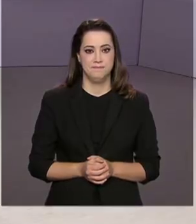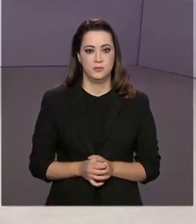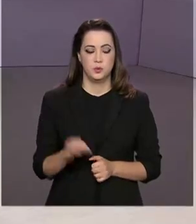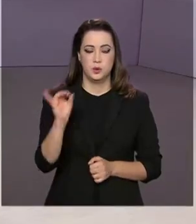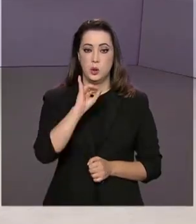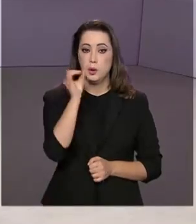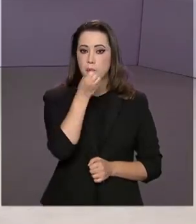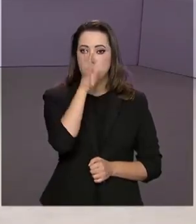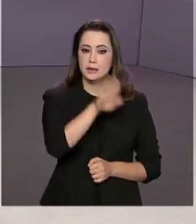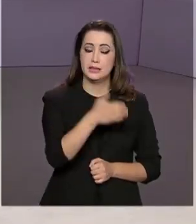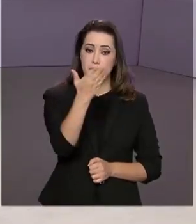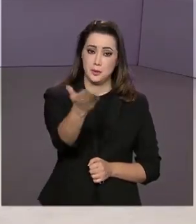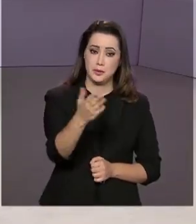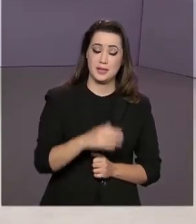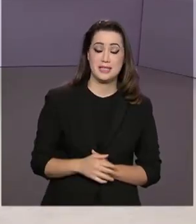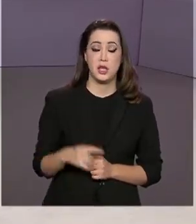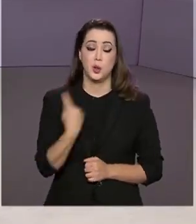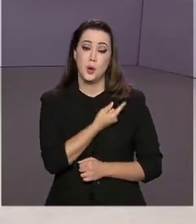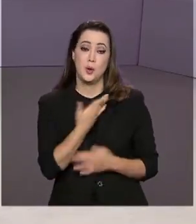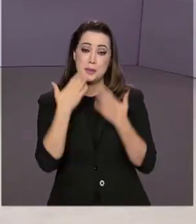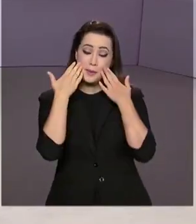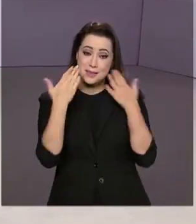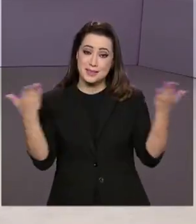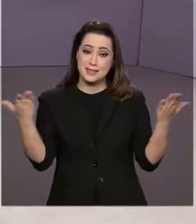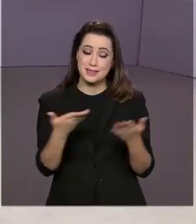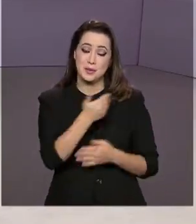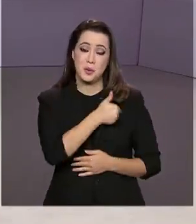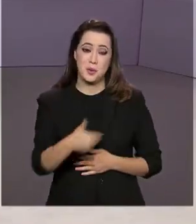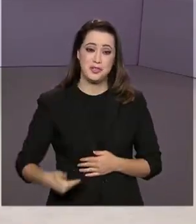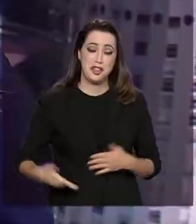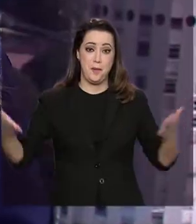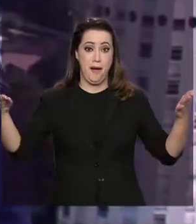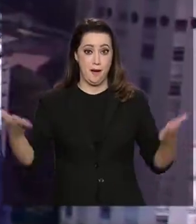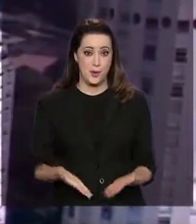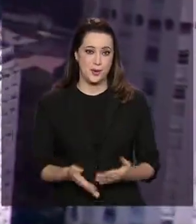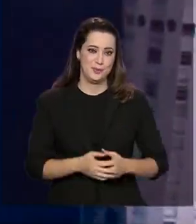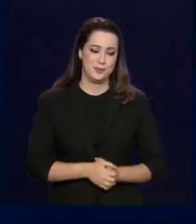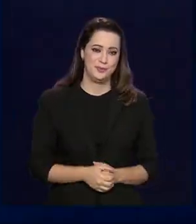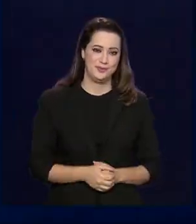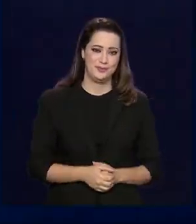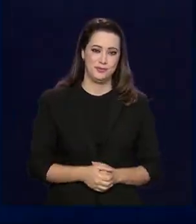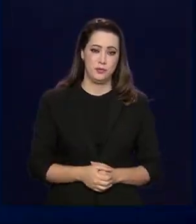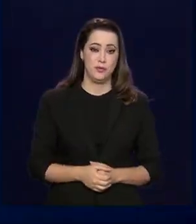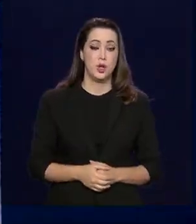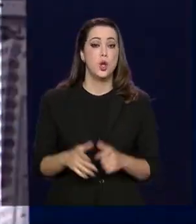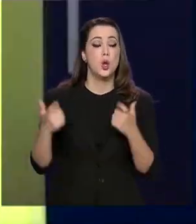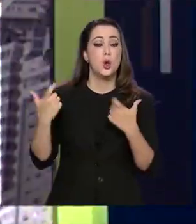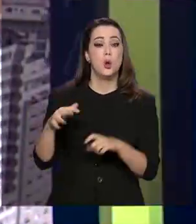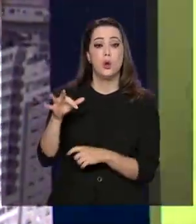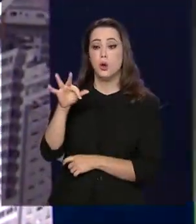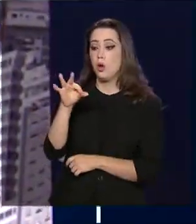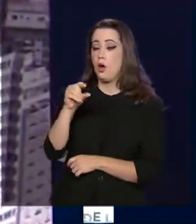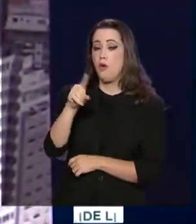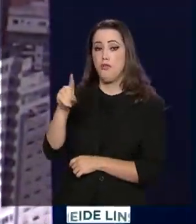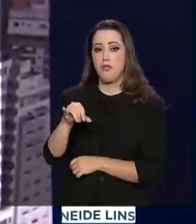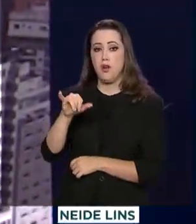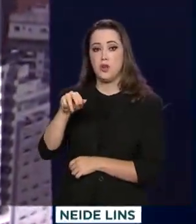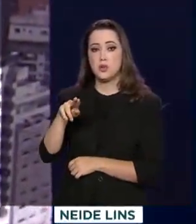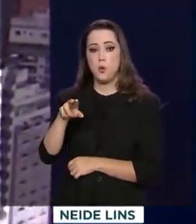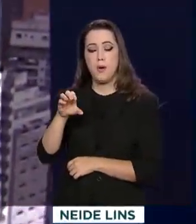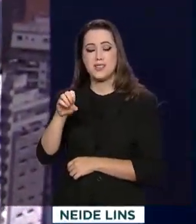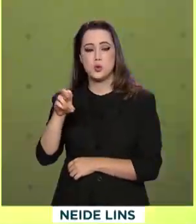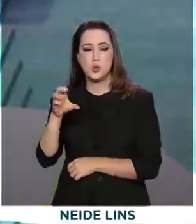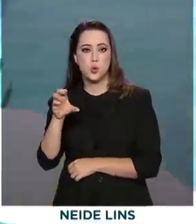Olá, boa tarde pra você. Estamos no ar com o Governo Agora. Foz do Iguaçu, no Paraná, está recebendo